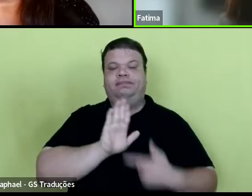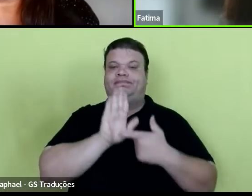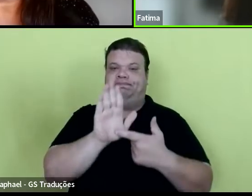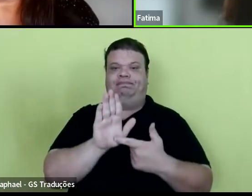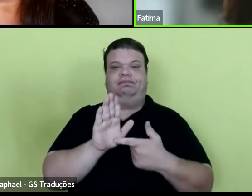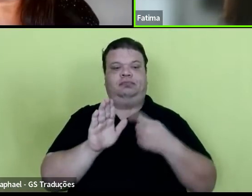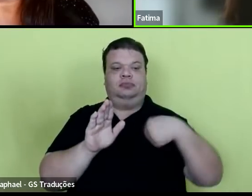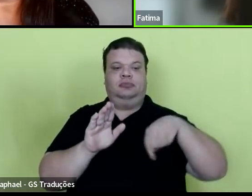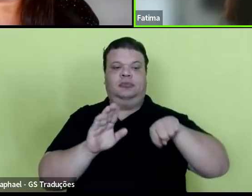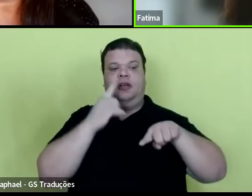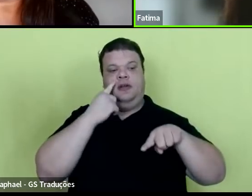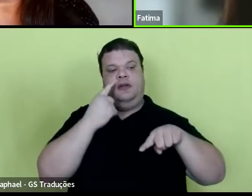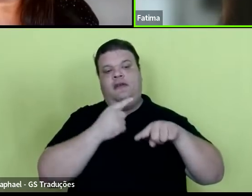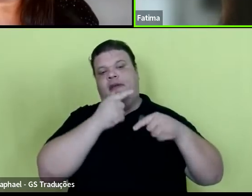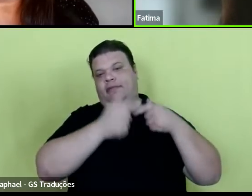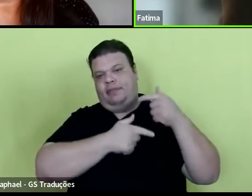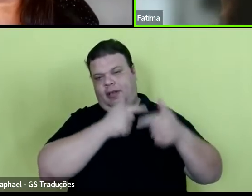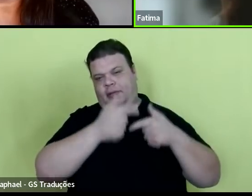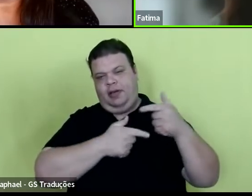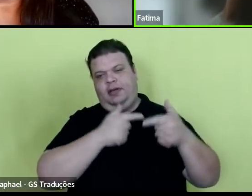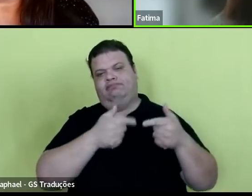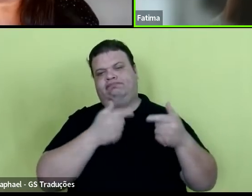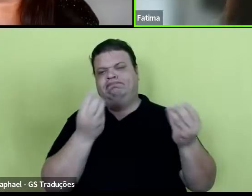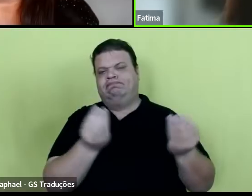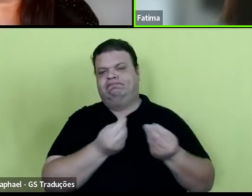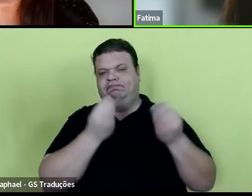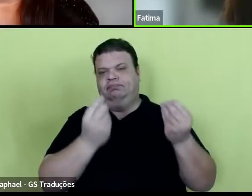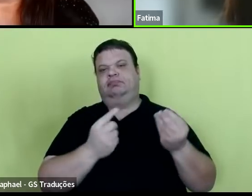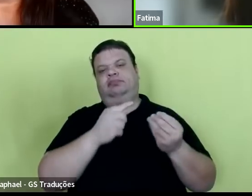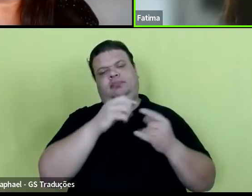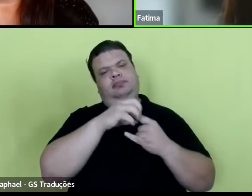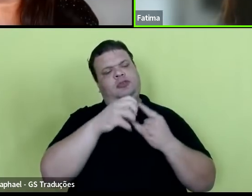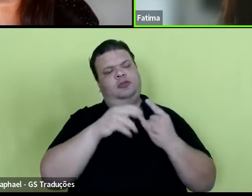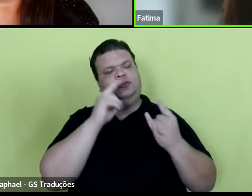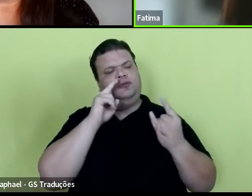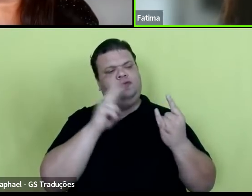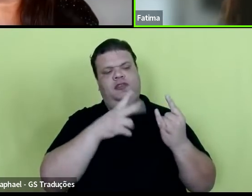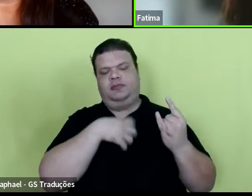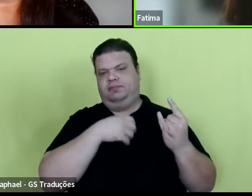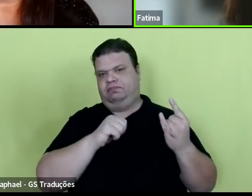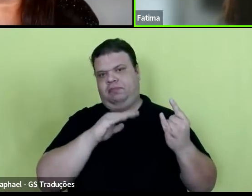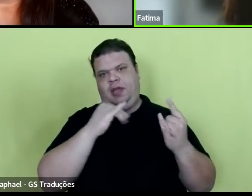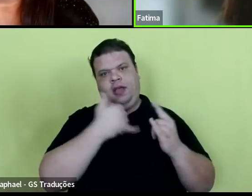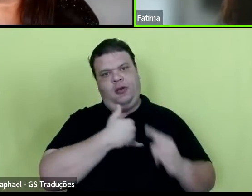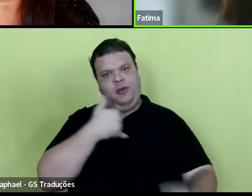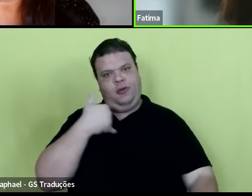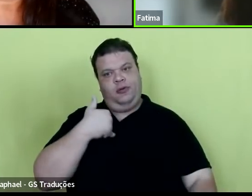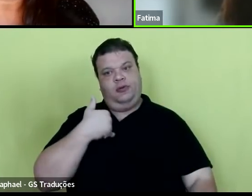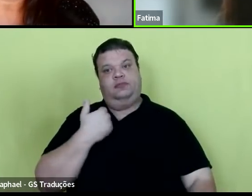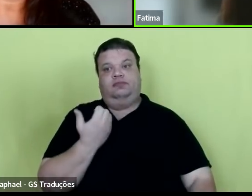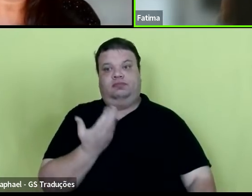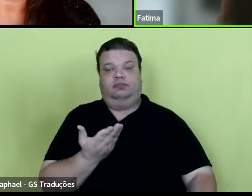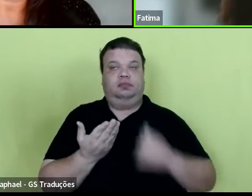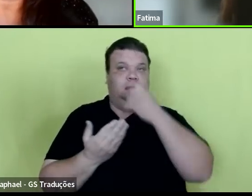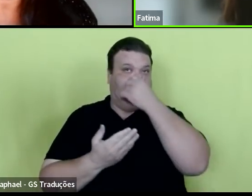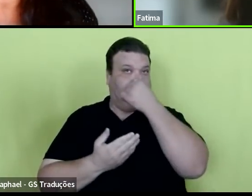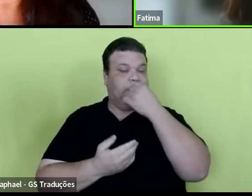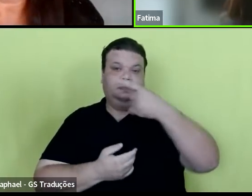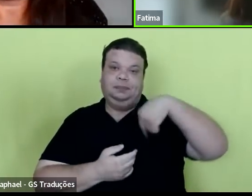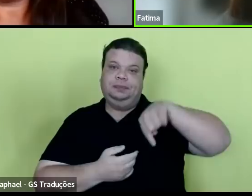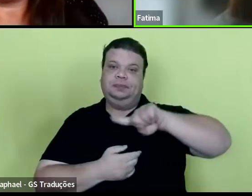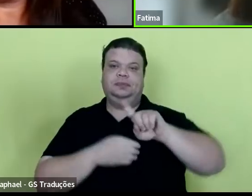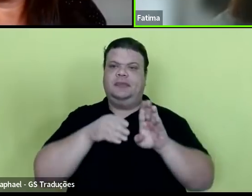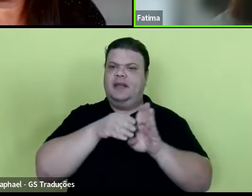apresentam trabalhos de excelente qualidade. A Fiocruz fica muito orgulhosa com isso e o nosso investimento